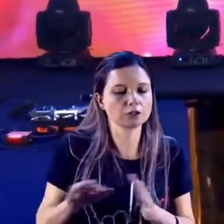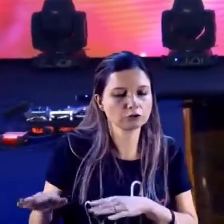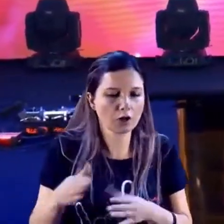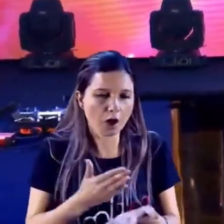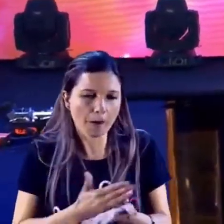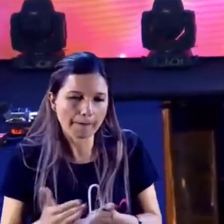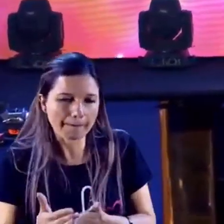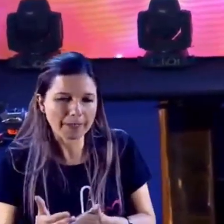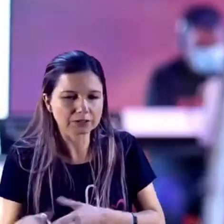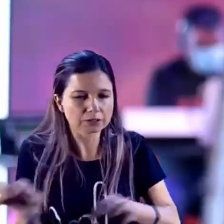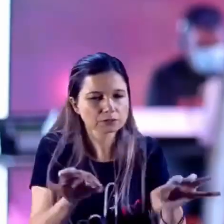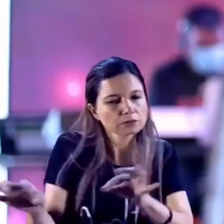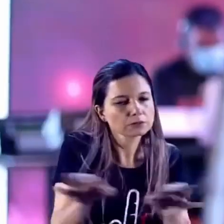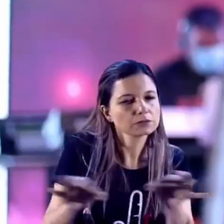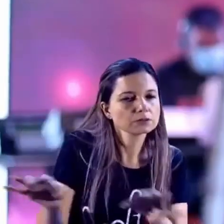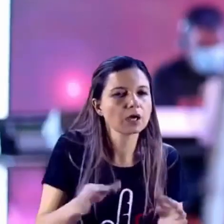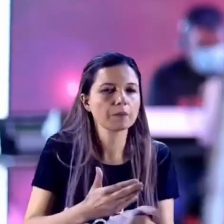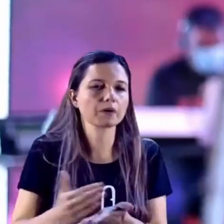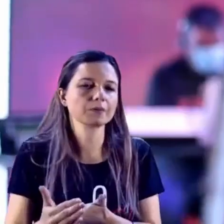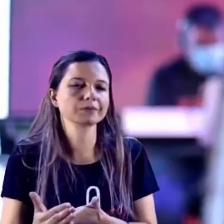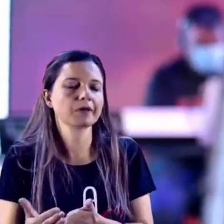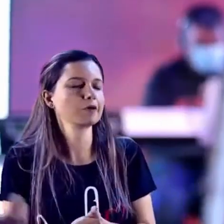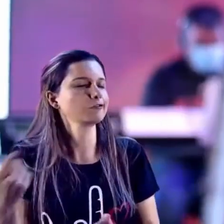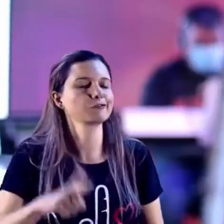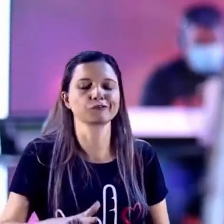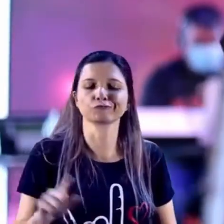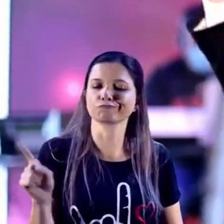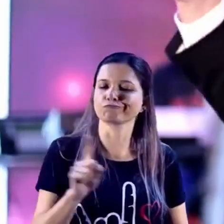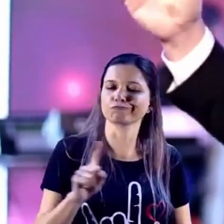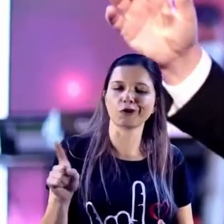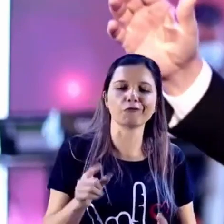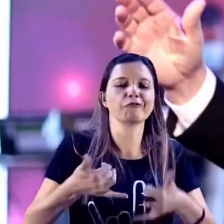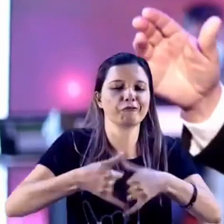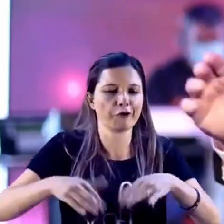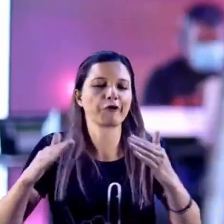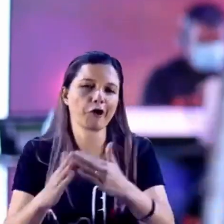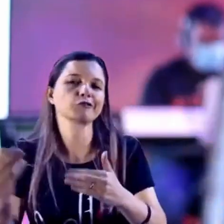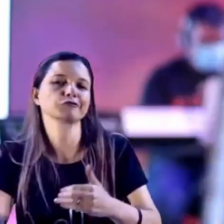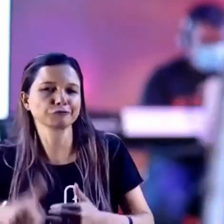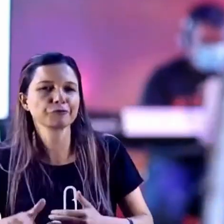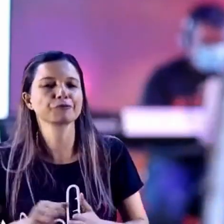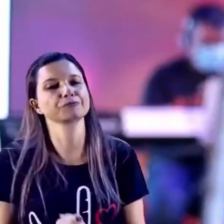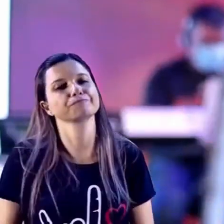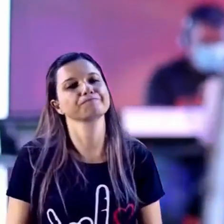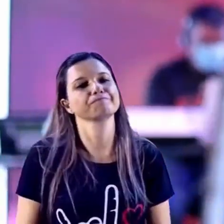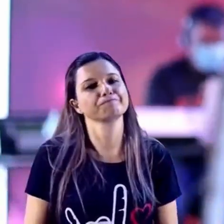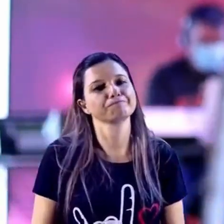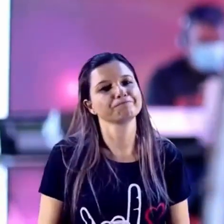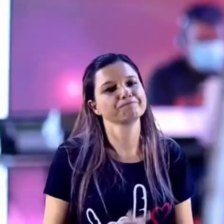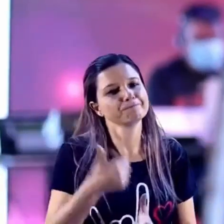trabalhos, vem a notícia. Quarentena, vai se estender, vamos ficar presos.